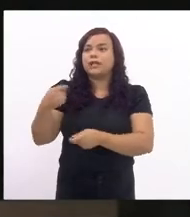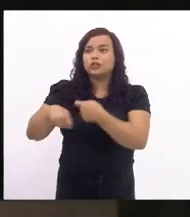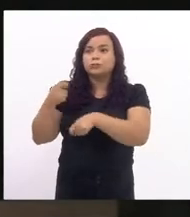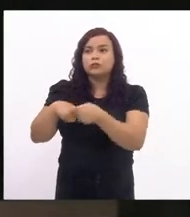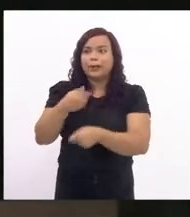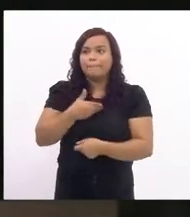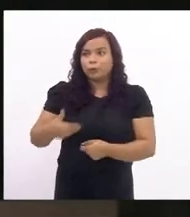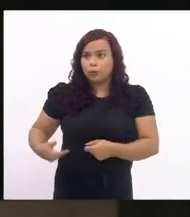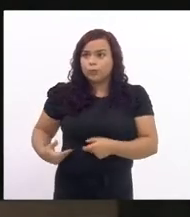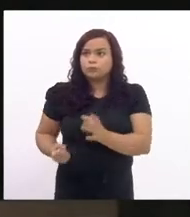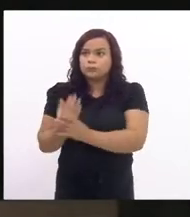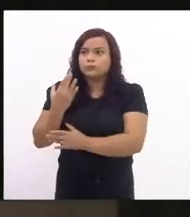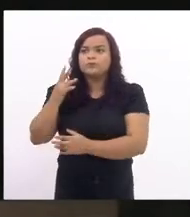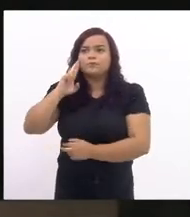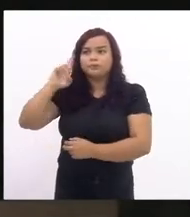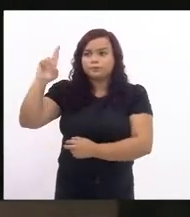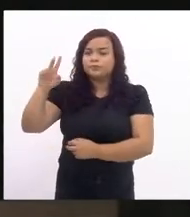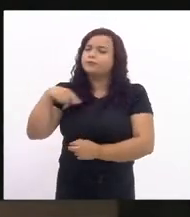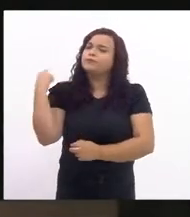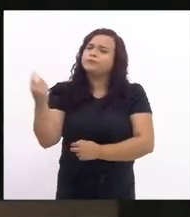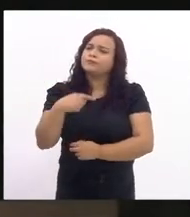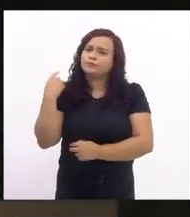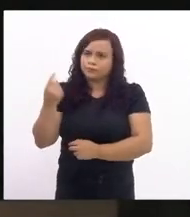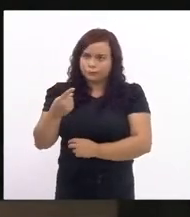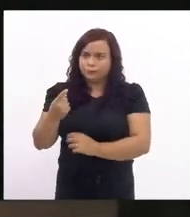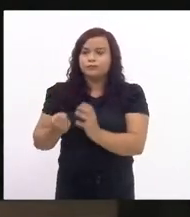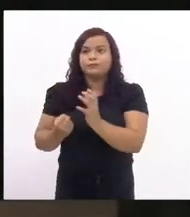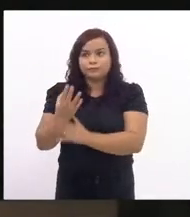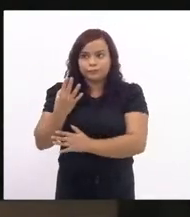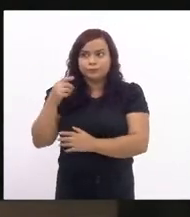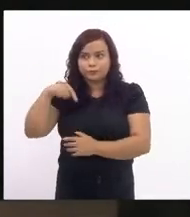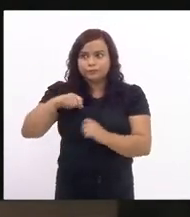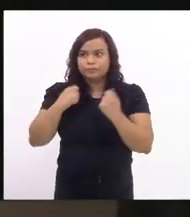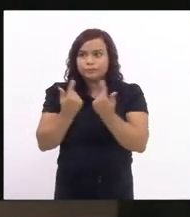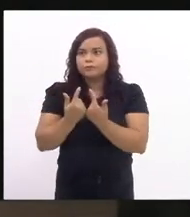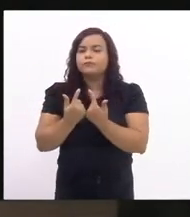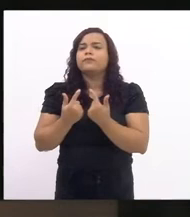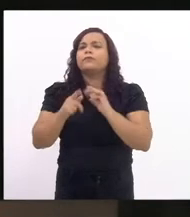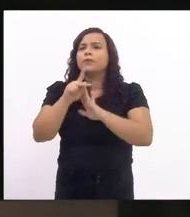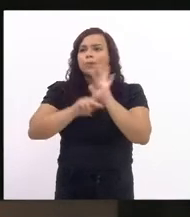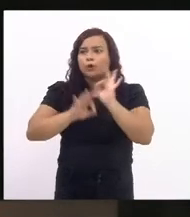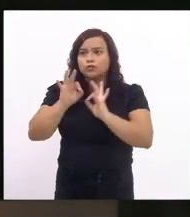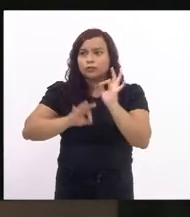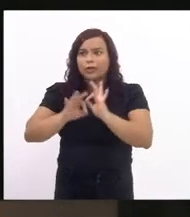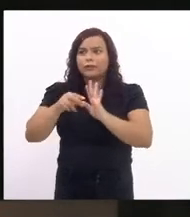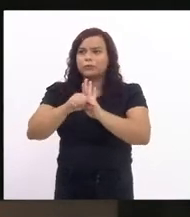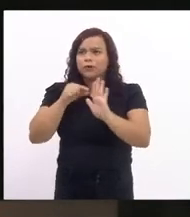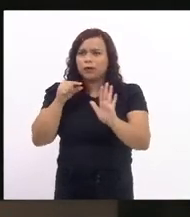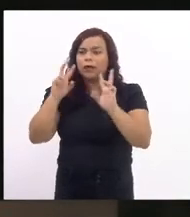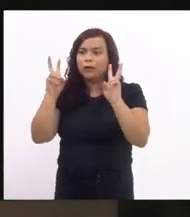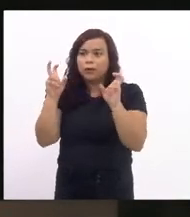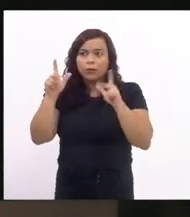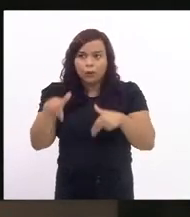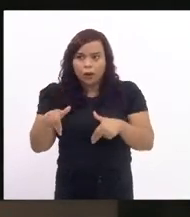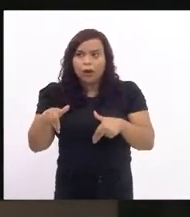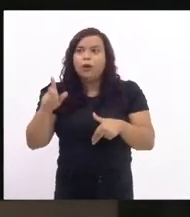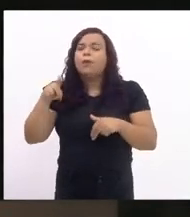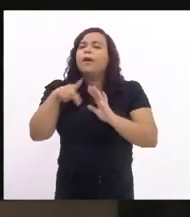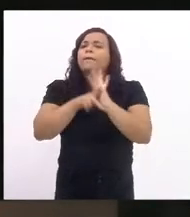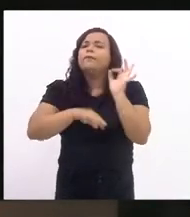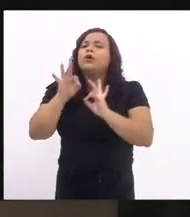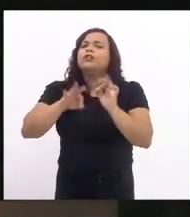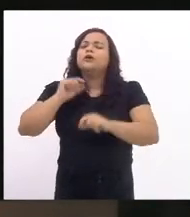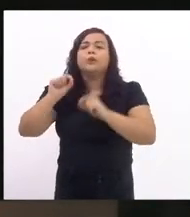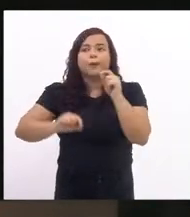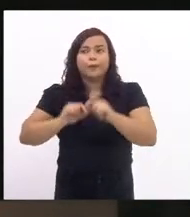criamos também no âmbito da casa um projeto de resolução do mesmo tema e esse projeto para